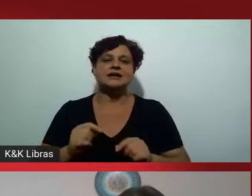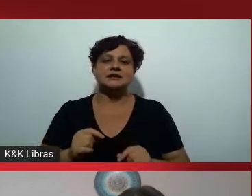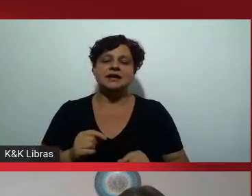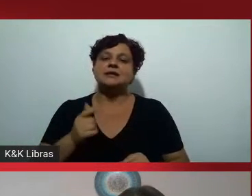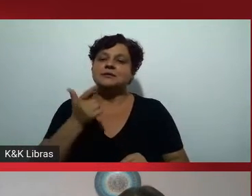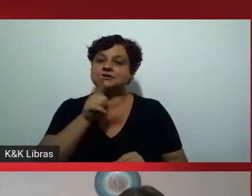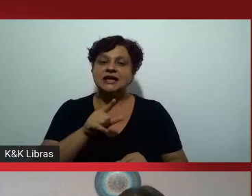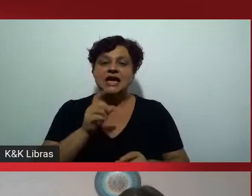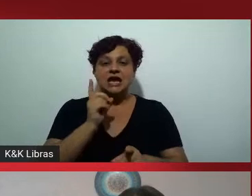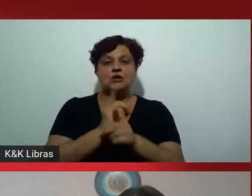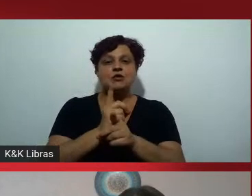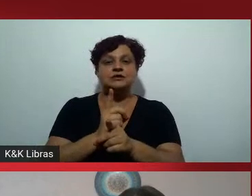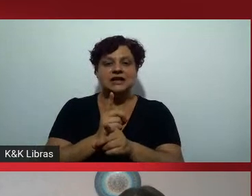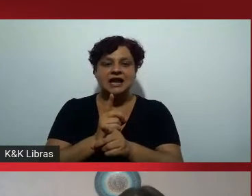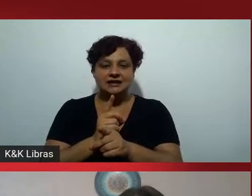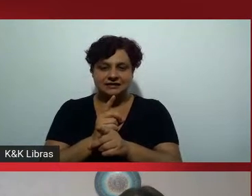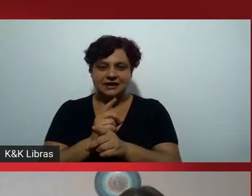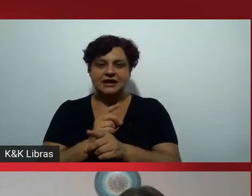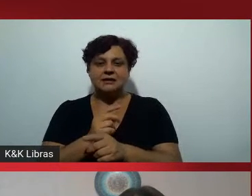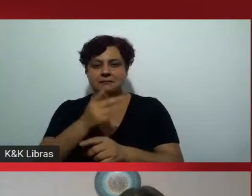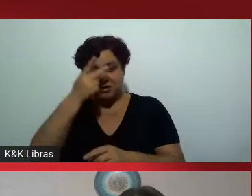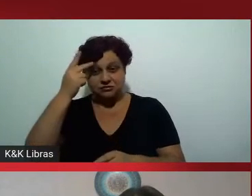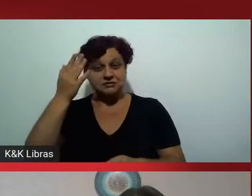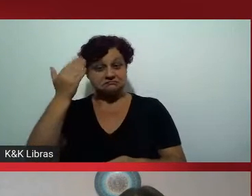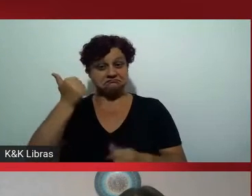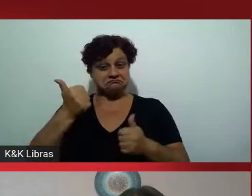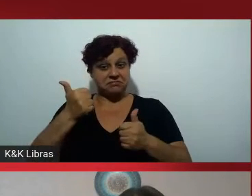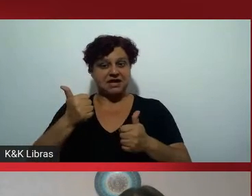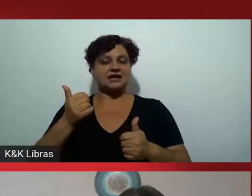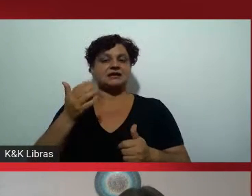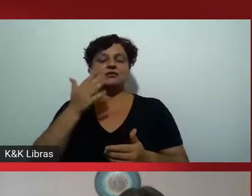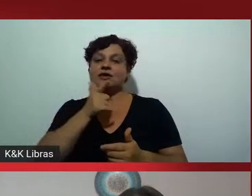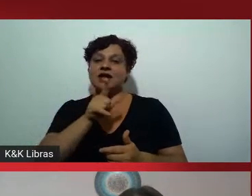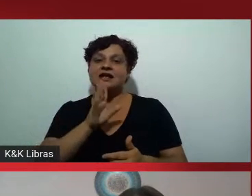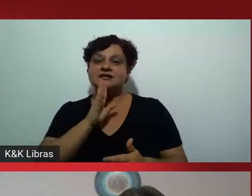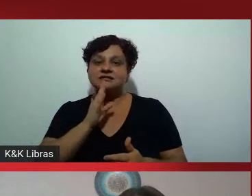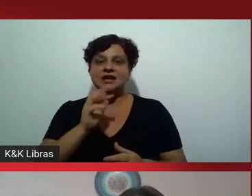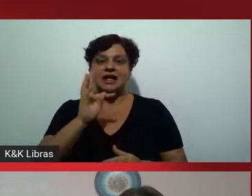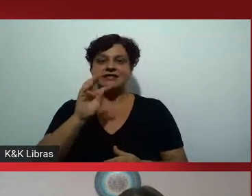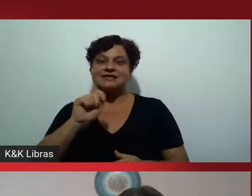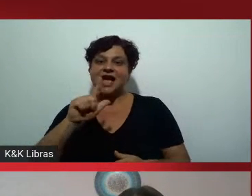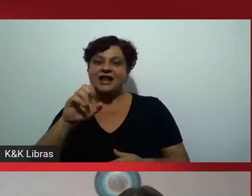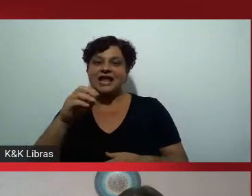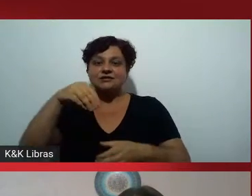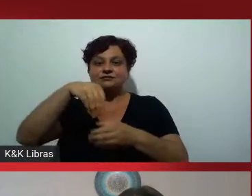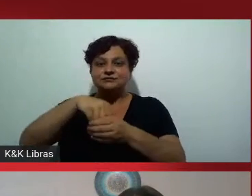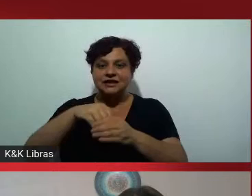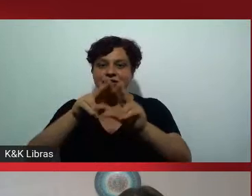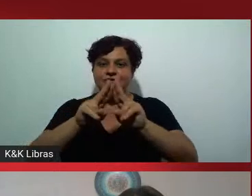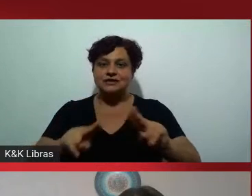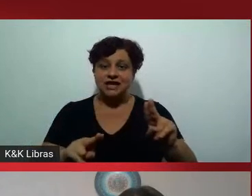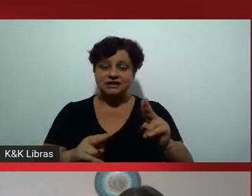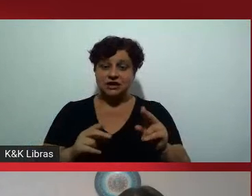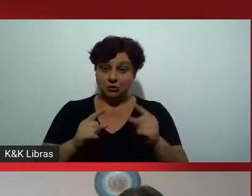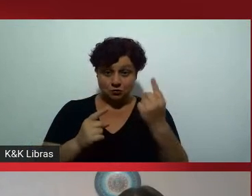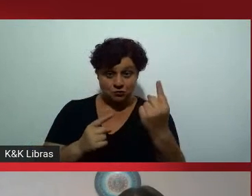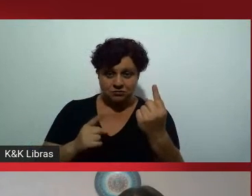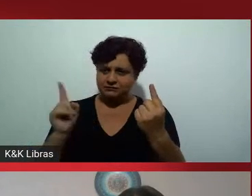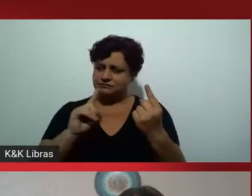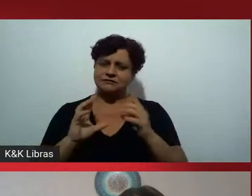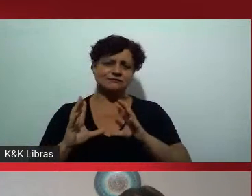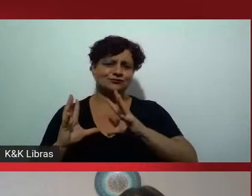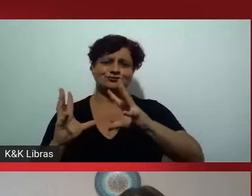apenas em algumas universidades. não, os talentos estão em todas as universidades, então, esse diálogo passa por não